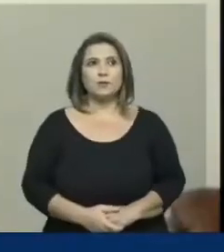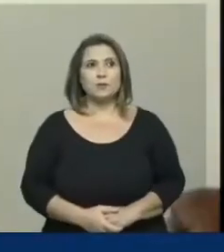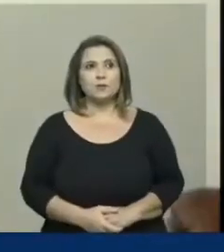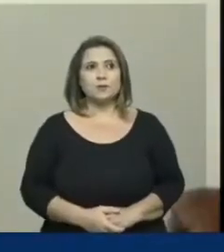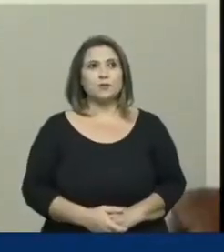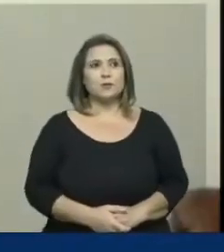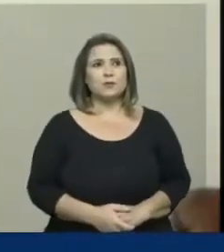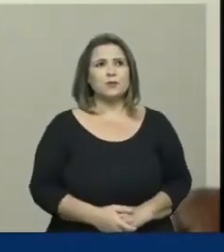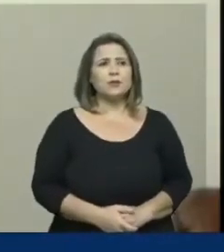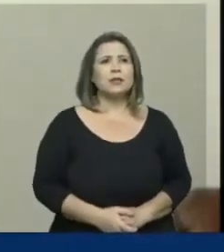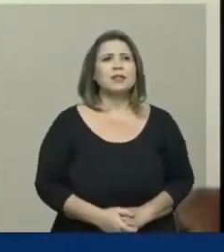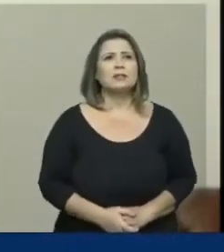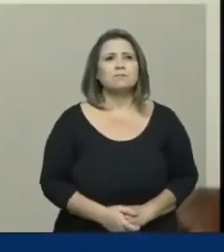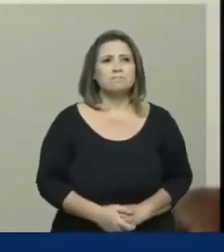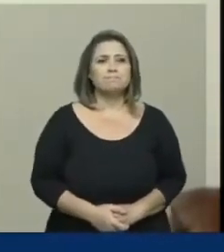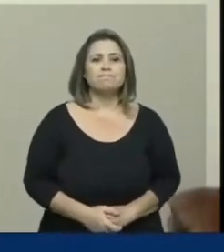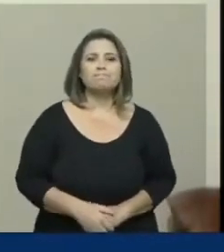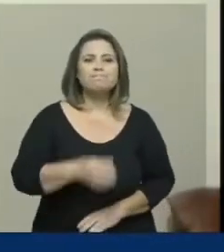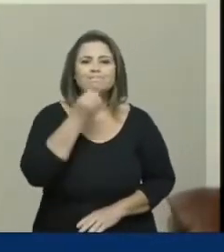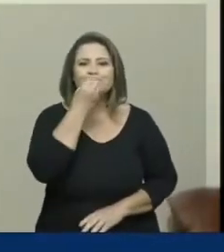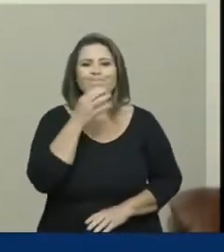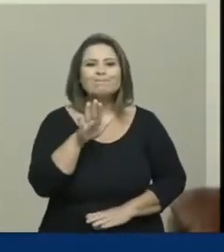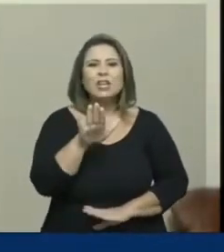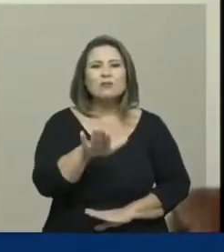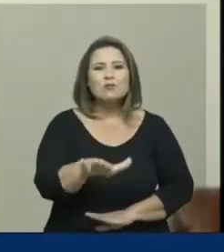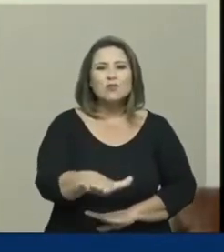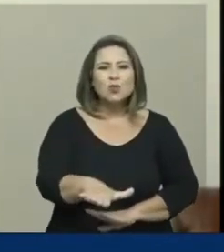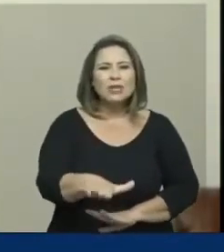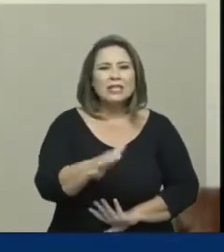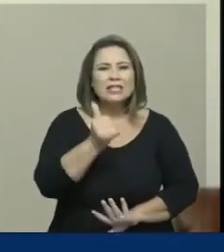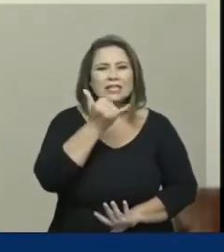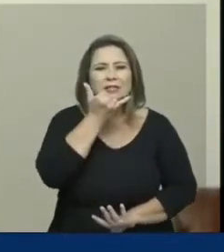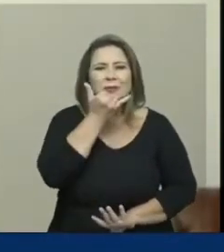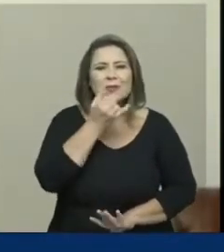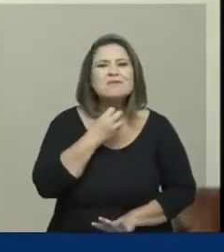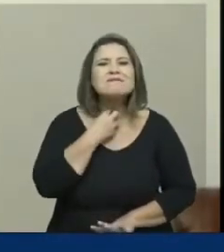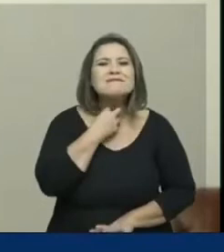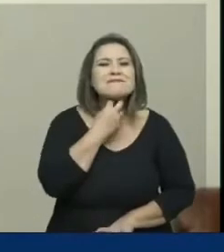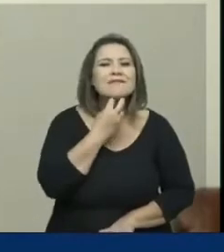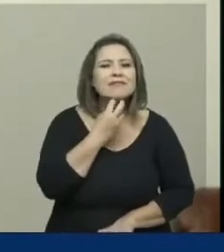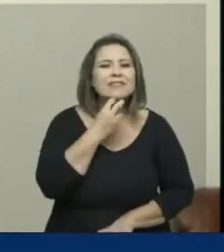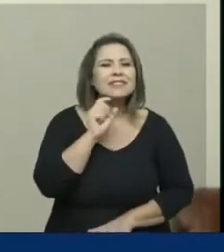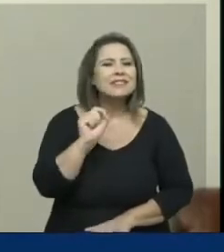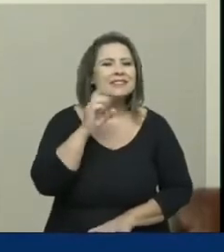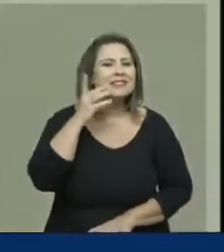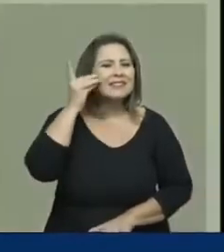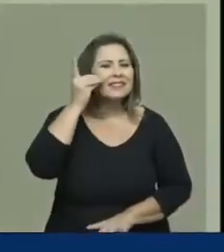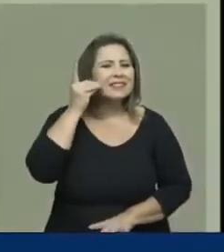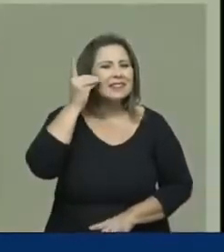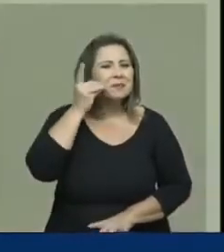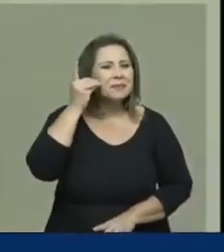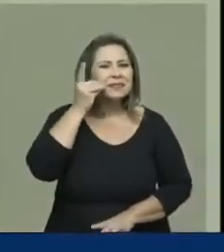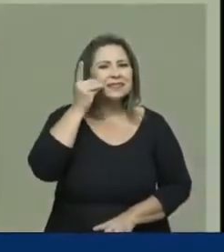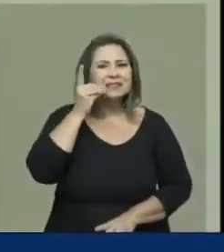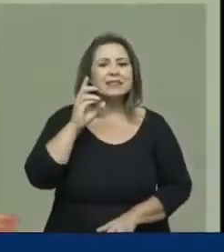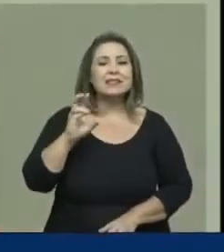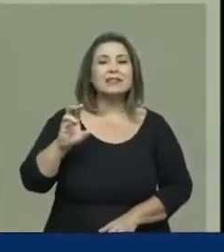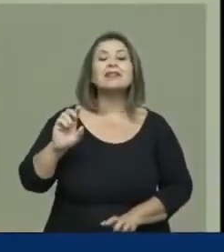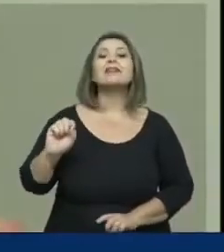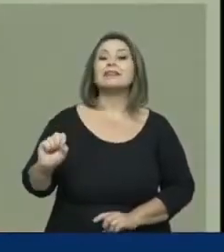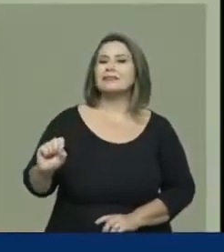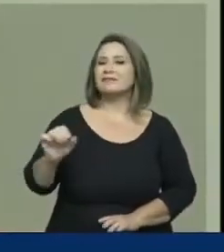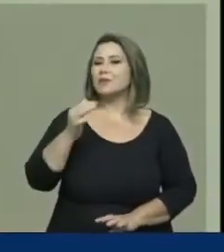Boa tarde. Desculpe, eu não reconheci se é a voz da deputada Regiane ou da deputada Érica. É, Regiane.